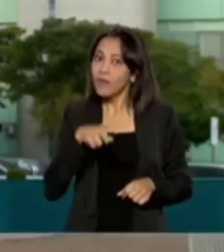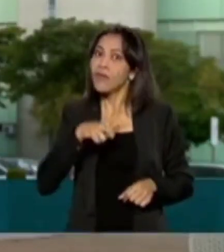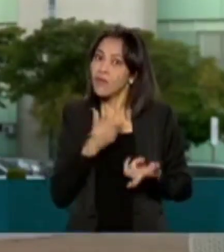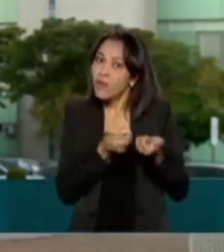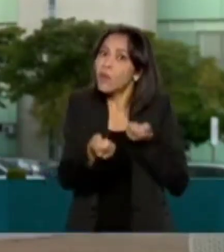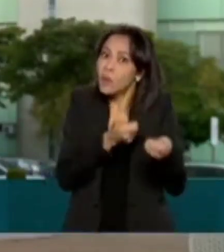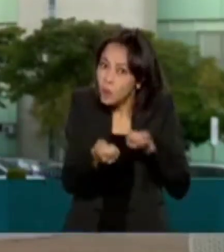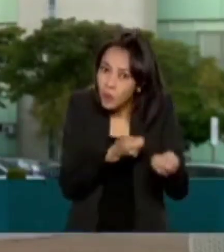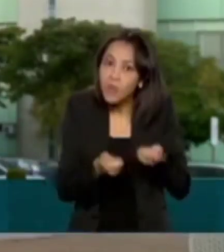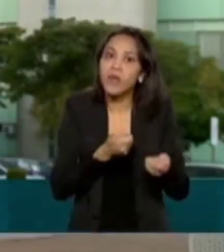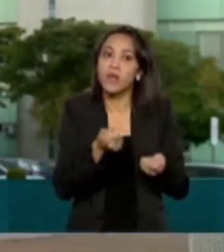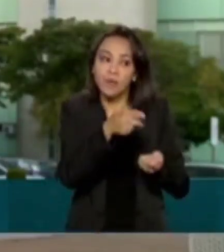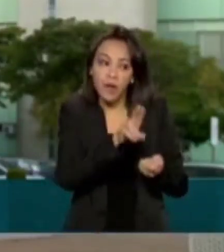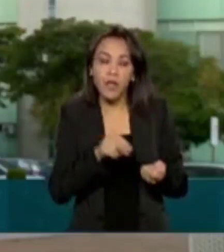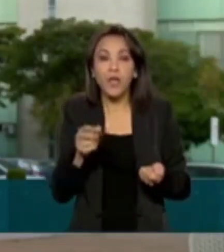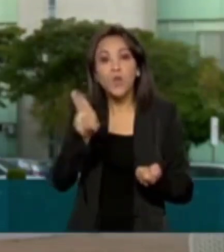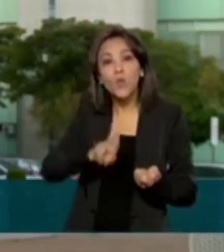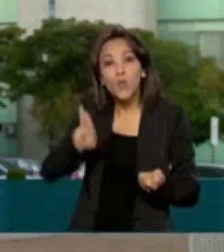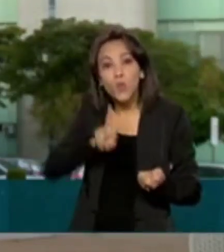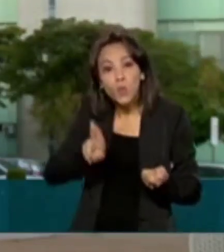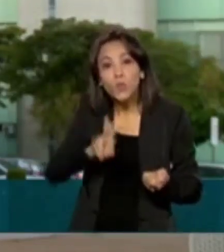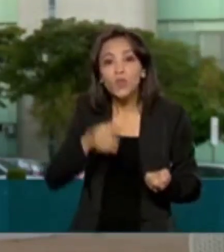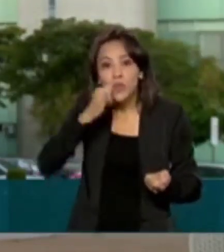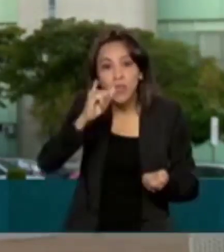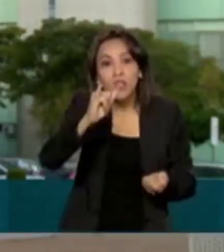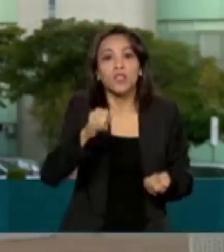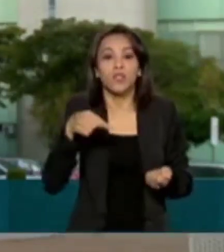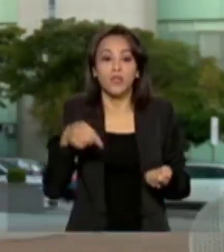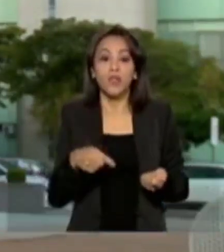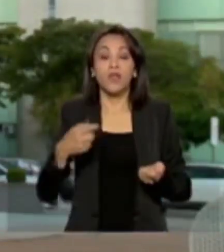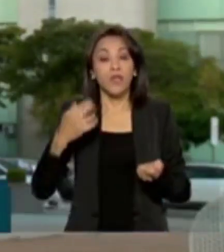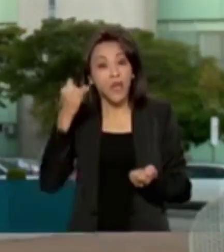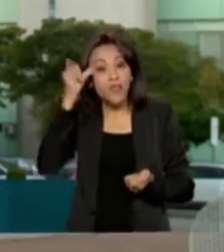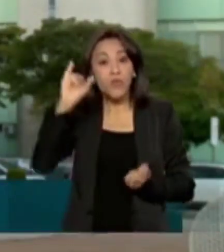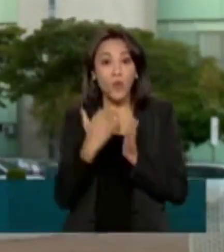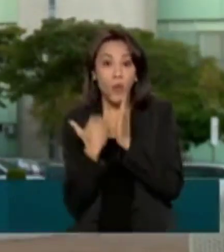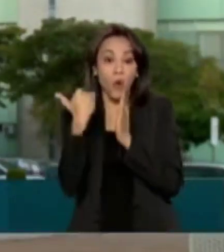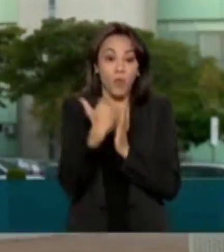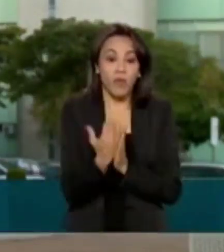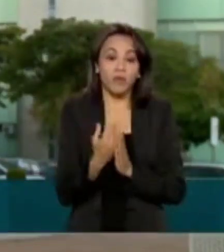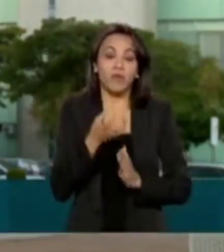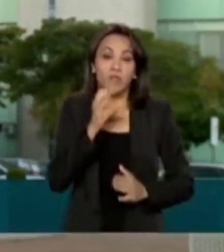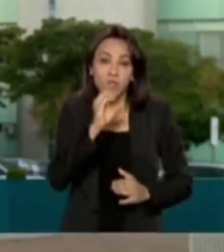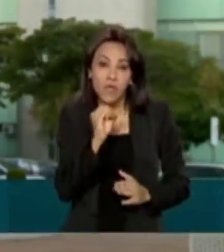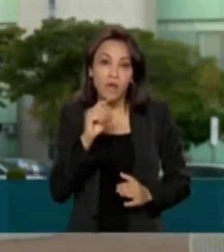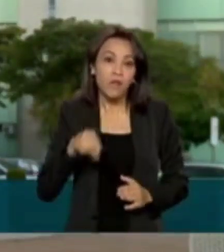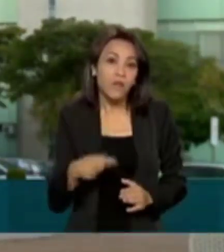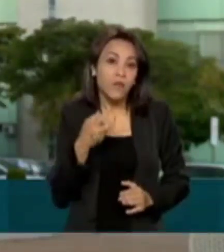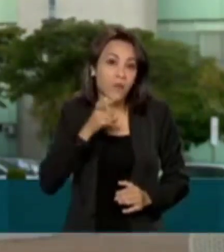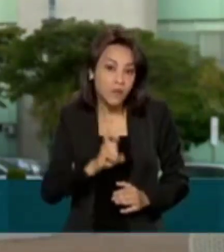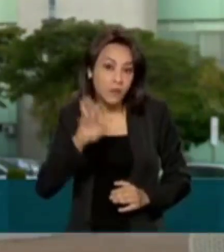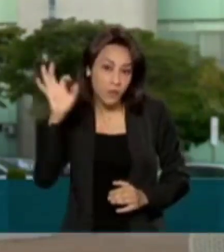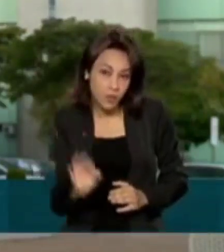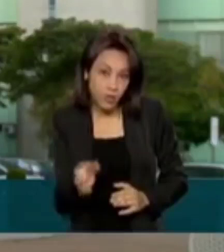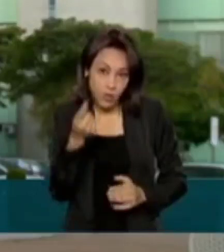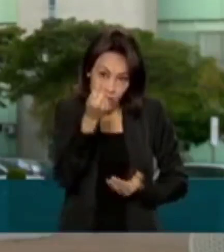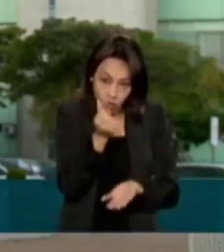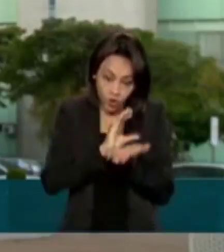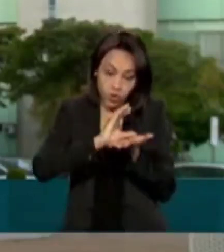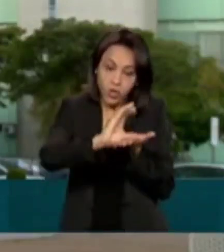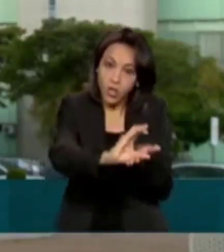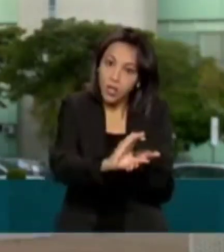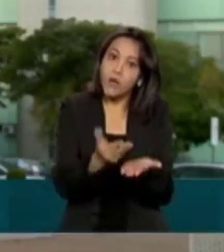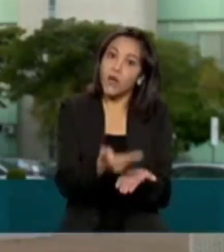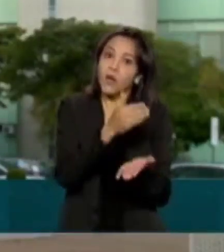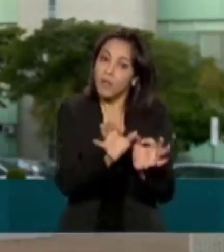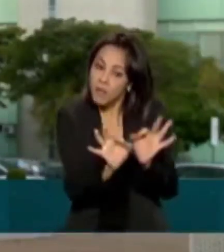de cerca de um bilhão de reais e evitou um aumento tarifário de 0,5%. O investimento previsto para